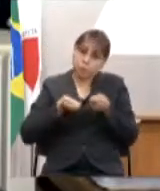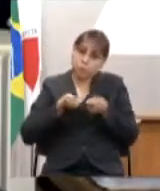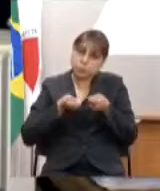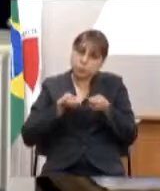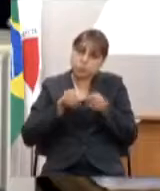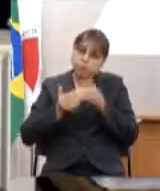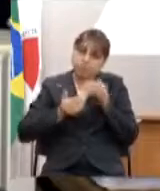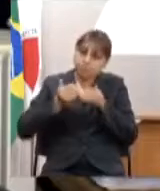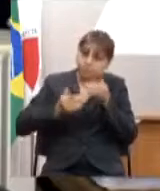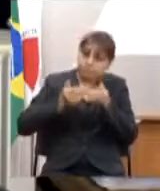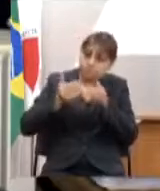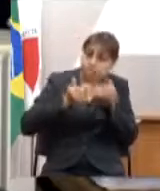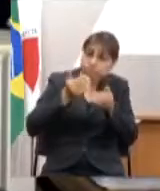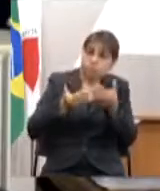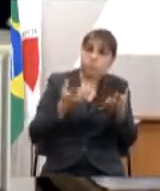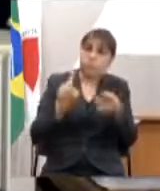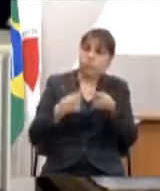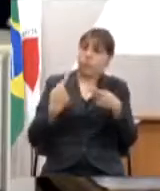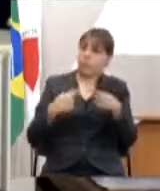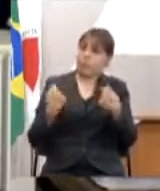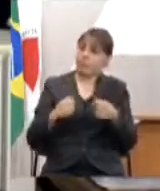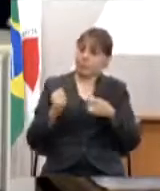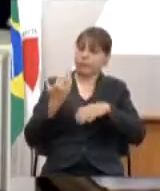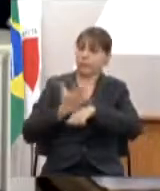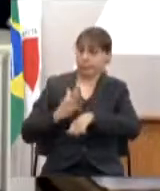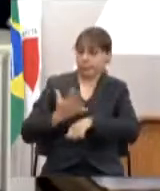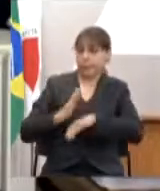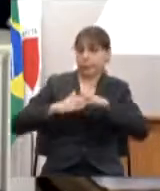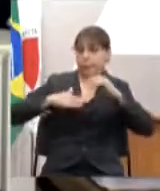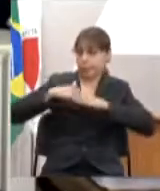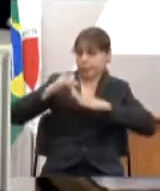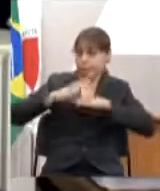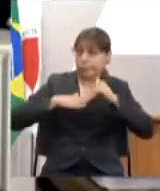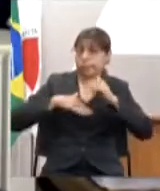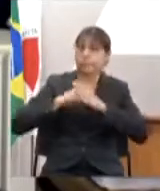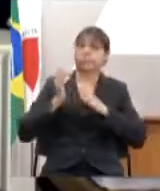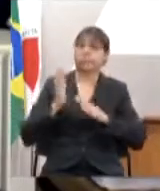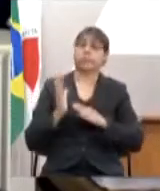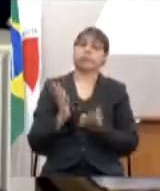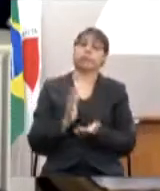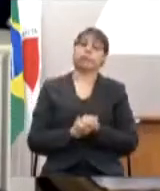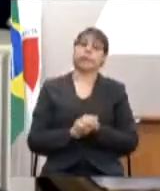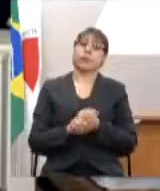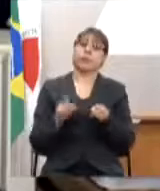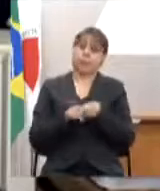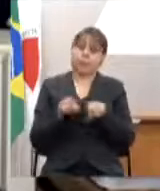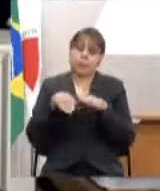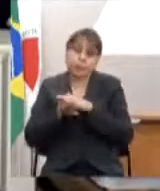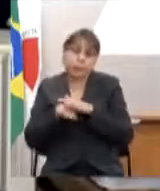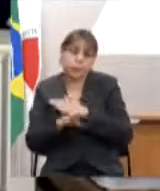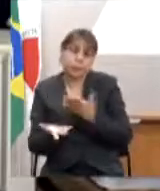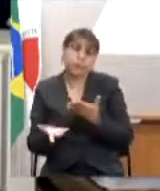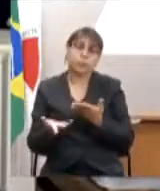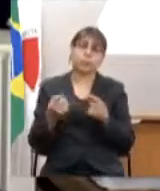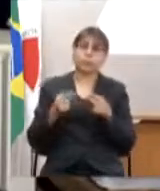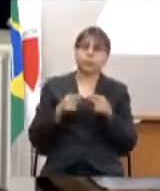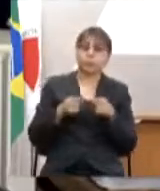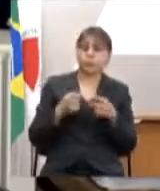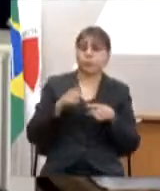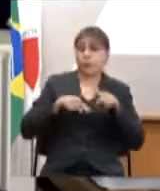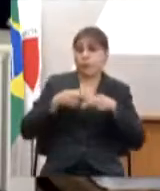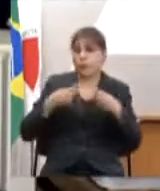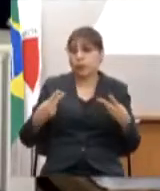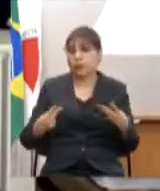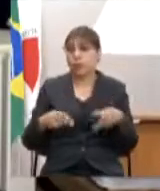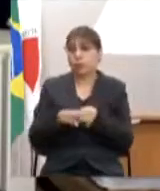desenvolvimento porque nós temos que treinar as equipes nós temos aquisição de insumos nós temos que rever a nossa rede